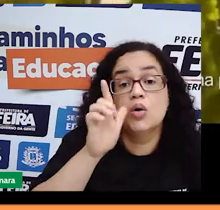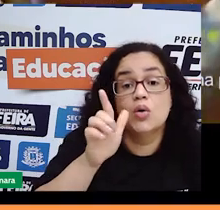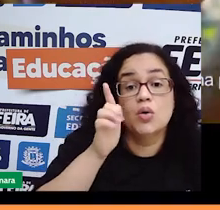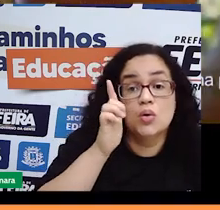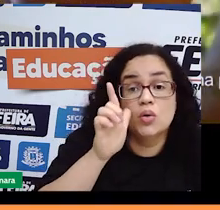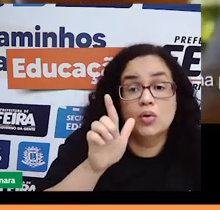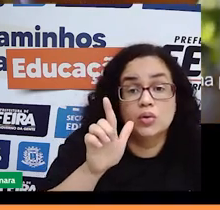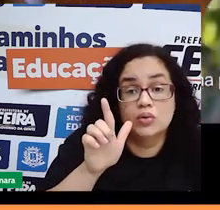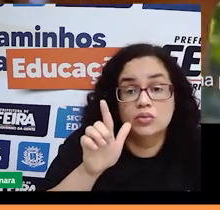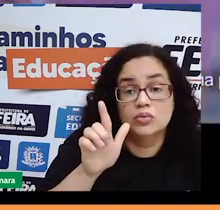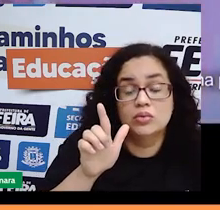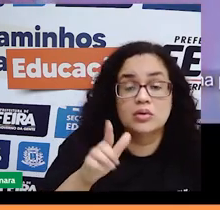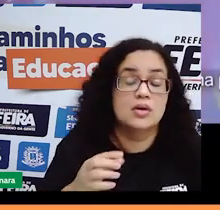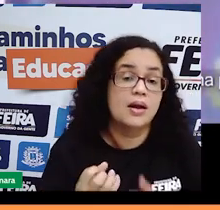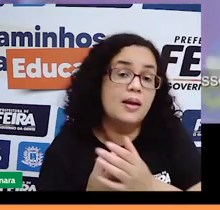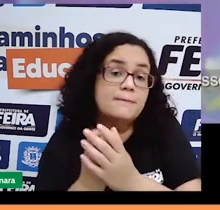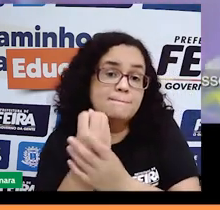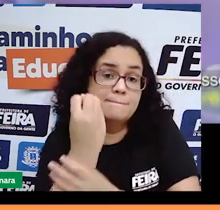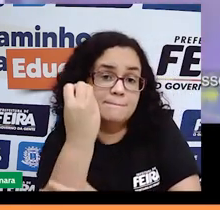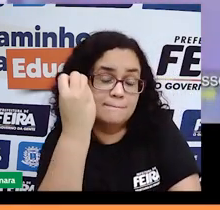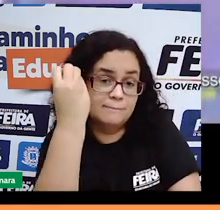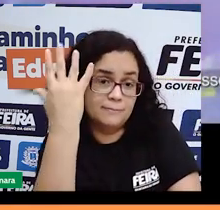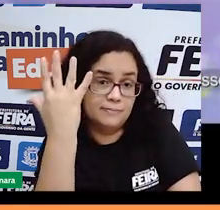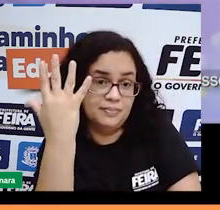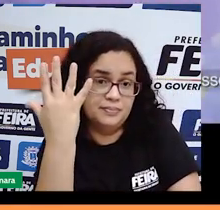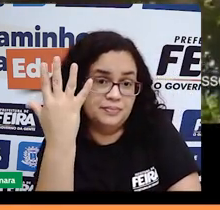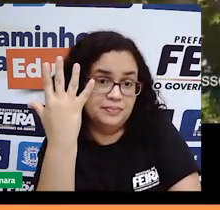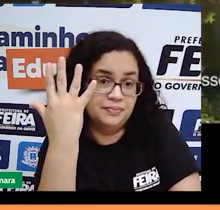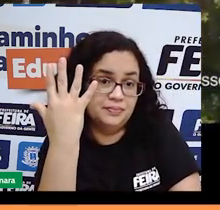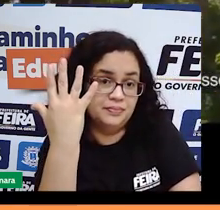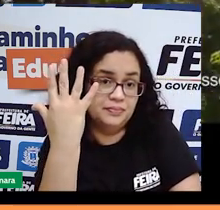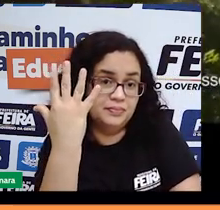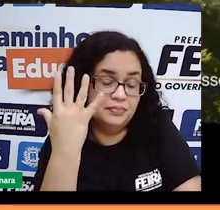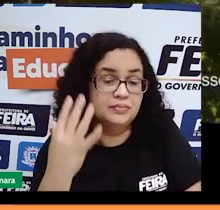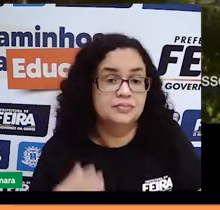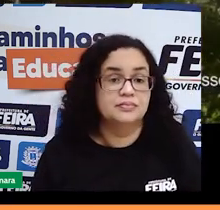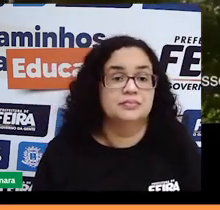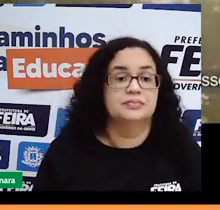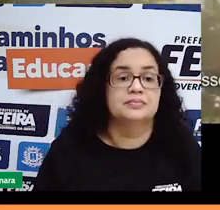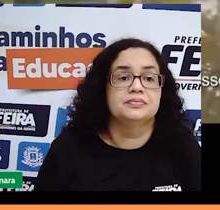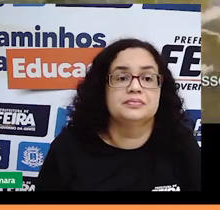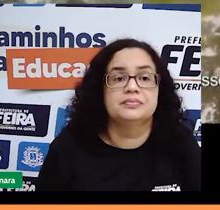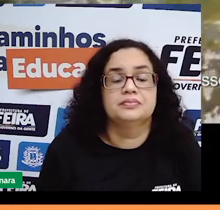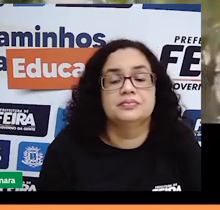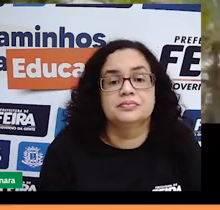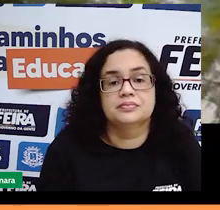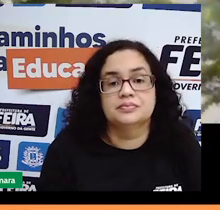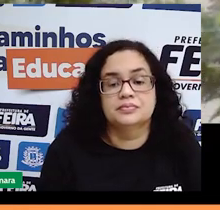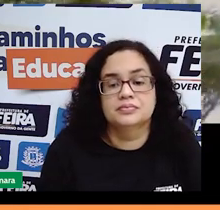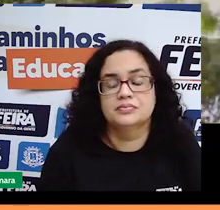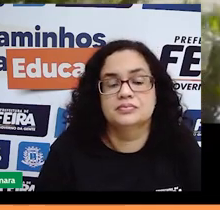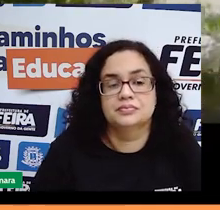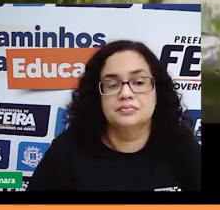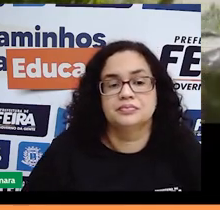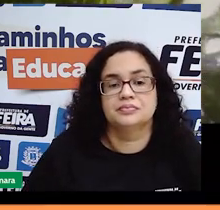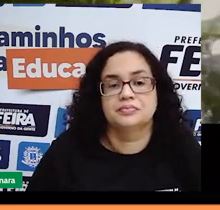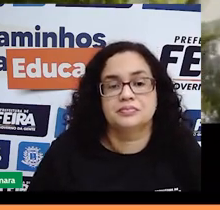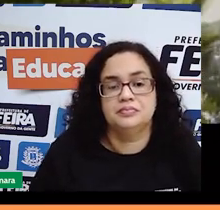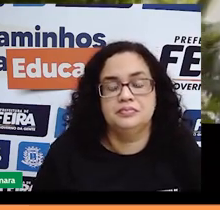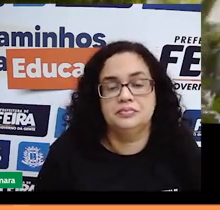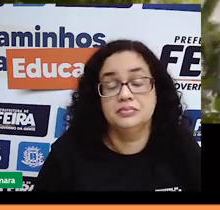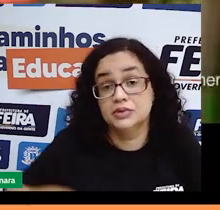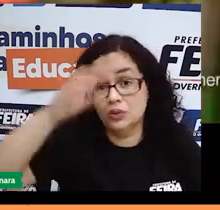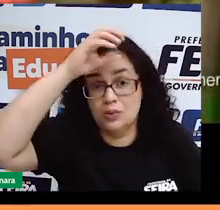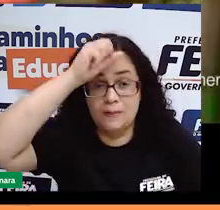planta que estava aqui que a gente segurou nela. Tudo isso são informações que estão na aliança ancestral. O nosso aprendizado vem